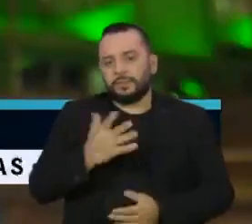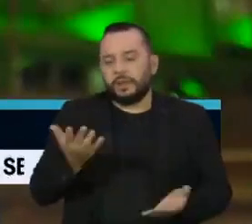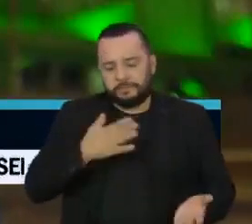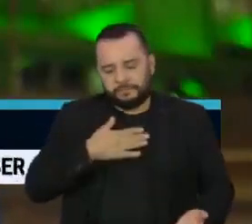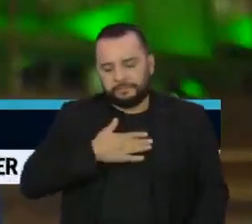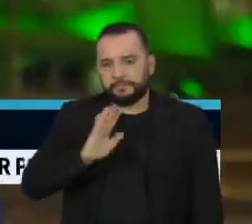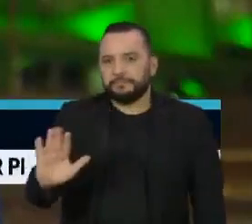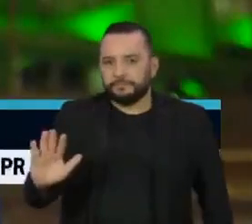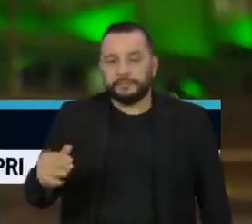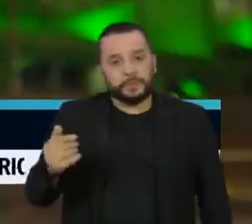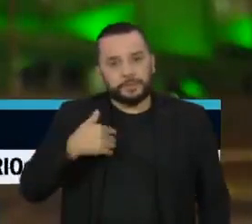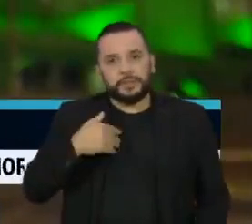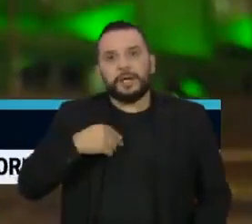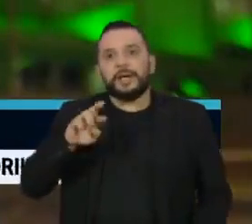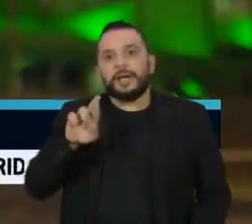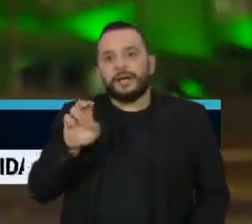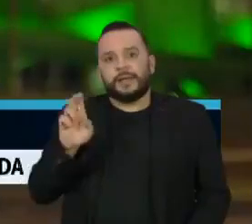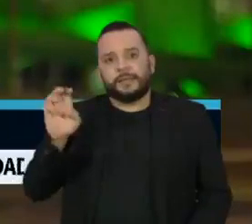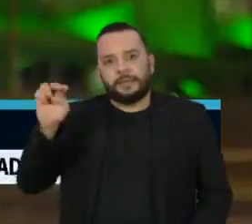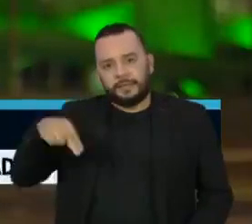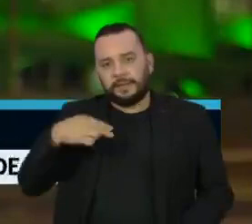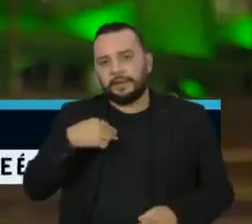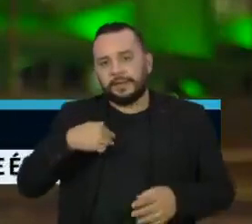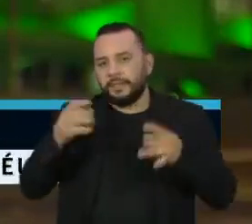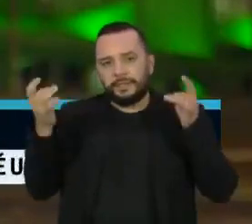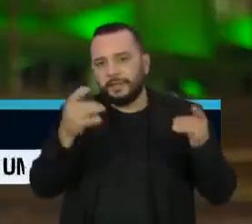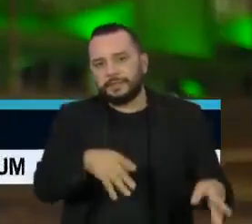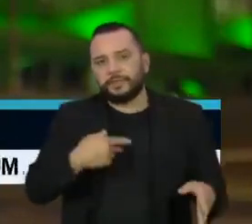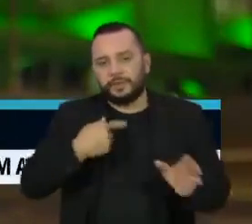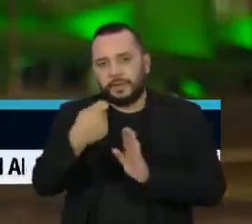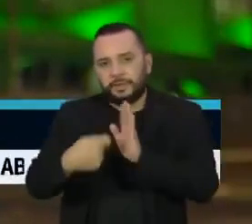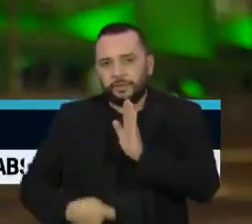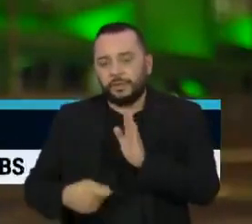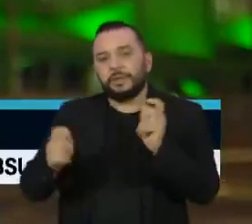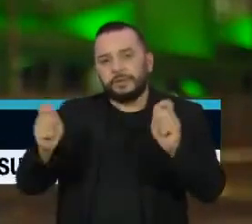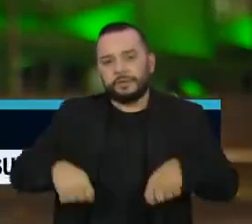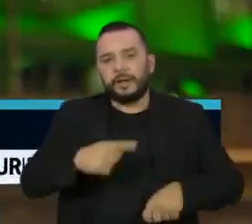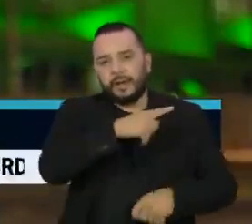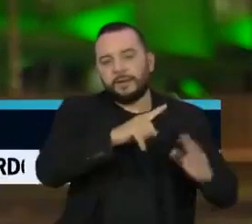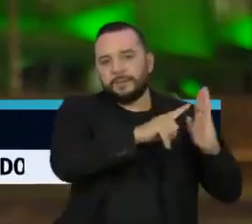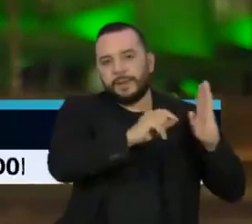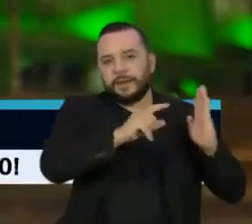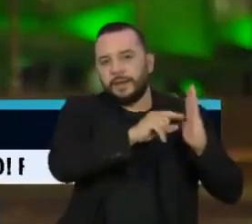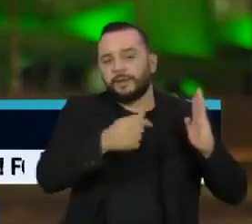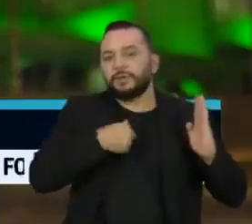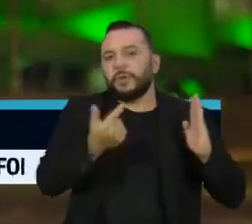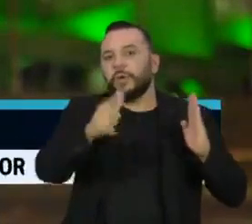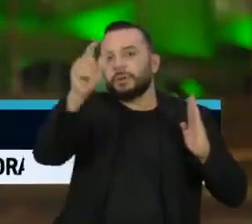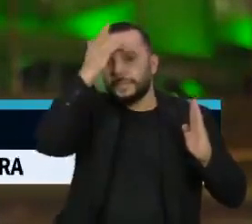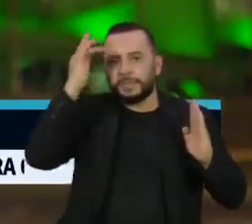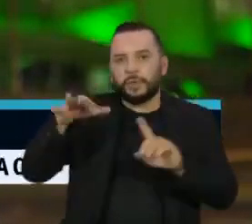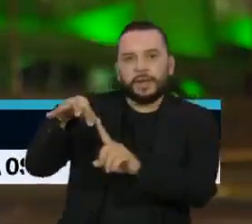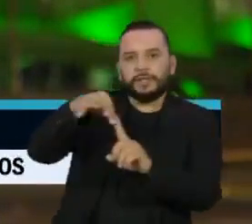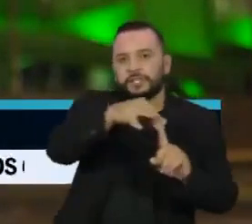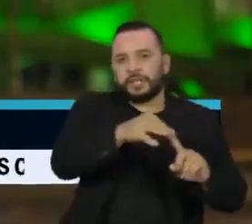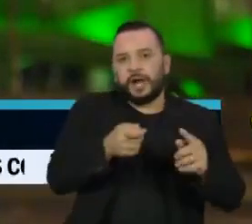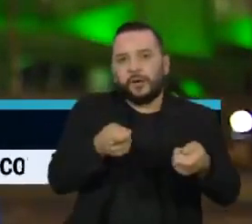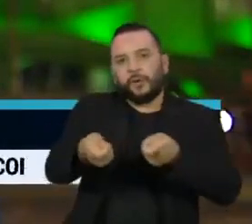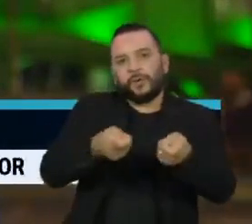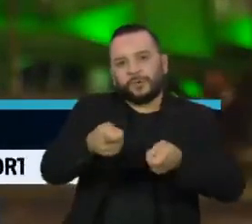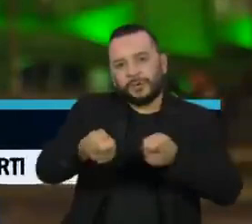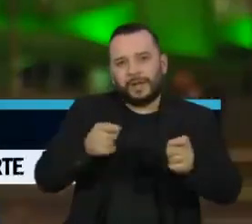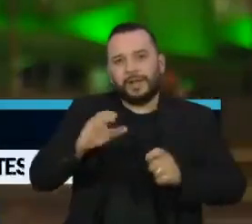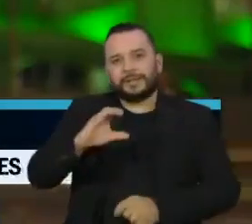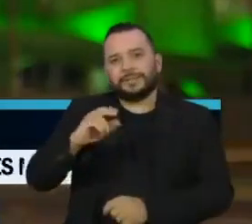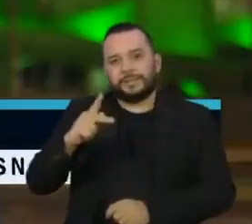desistência de Renan em ser relator abre espaço para a reação do Palácio do Planalto sobre o controle e os rumos da comissão parlamentar de inquérito,